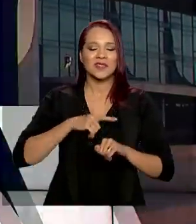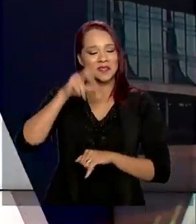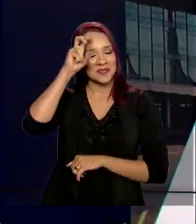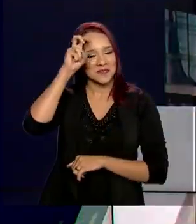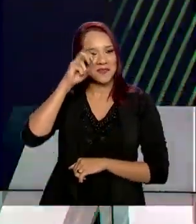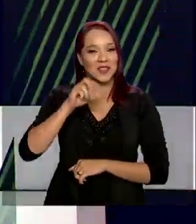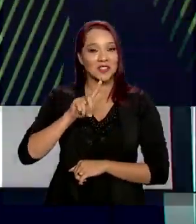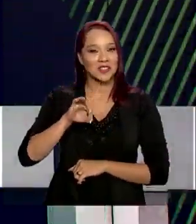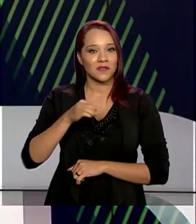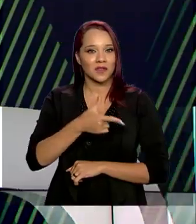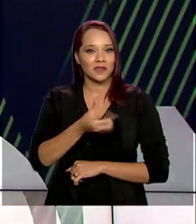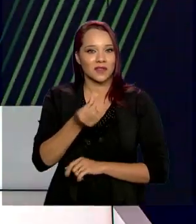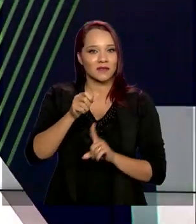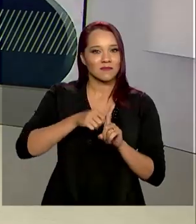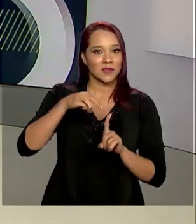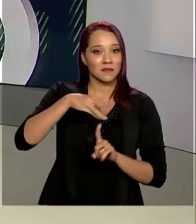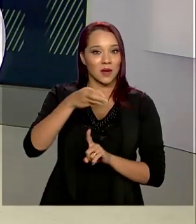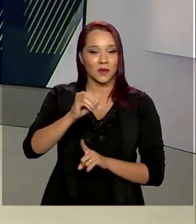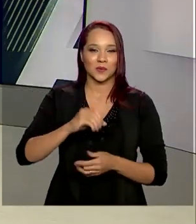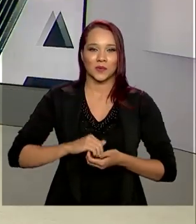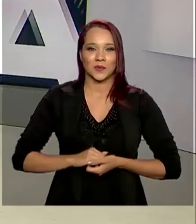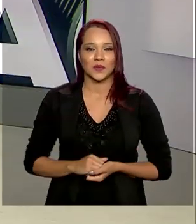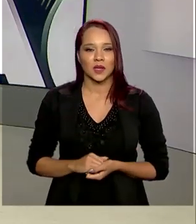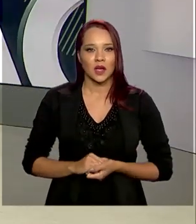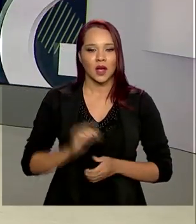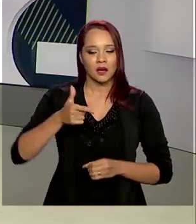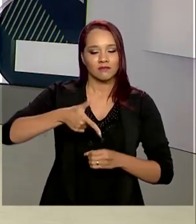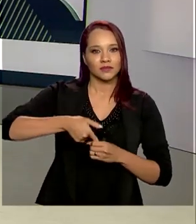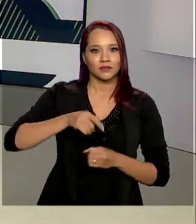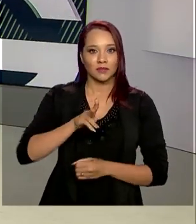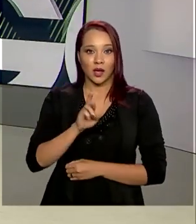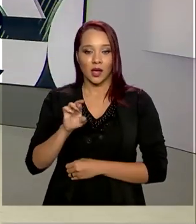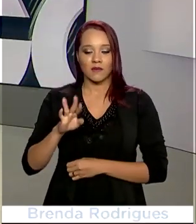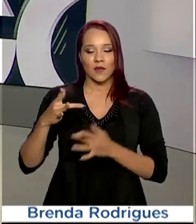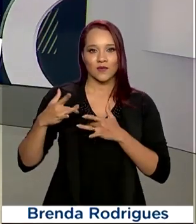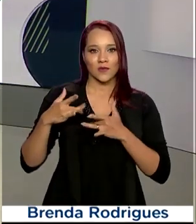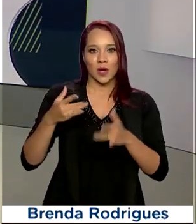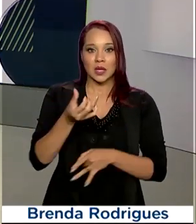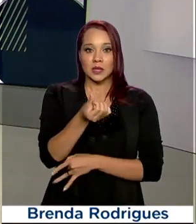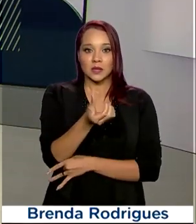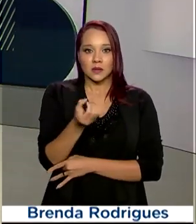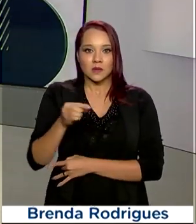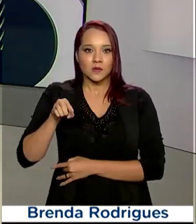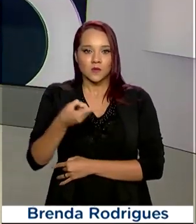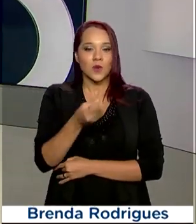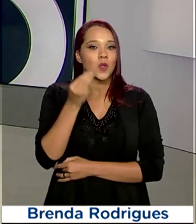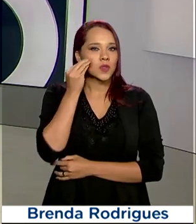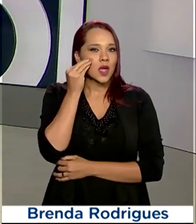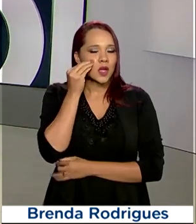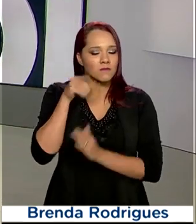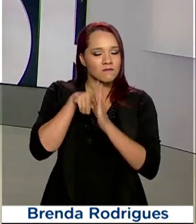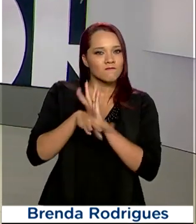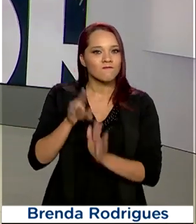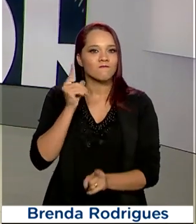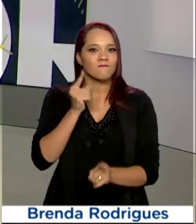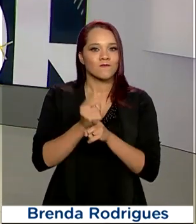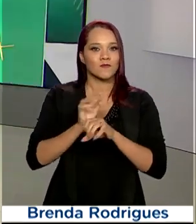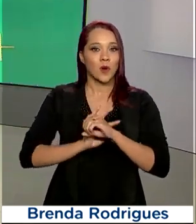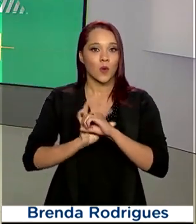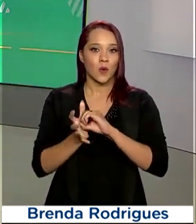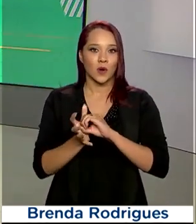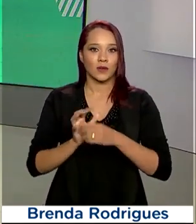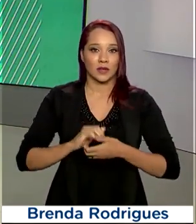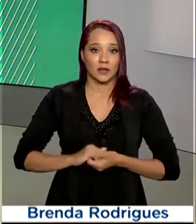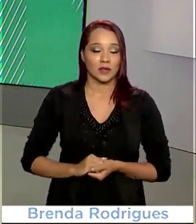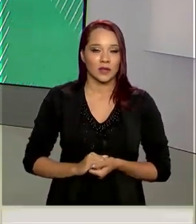-feira, 26 de março. A Petrobras vai doar 600 mil testes para o diagnóstico da Covid-19.